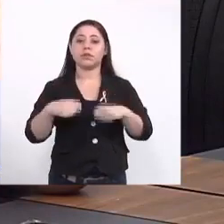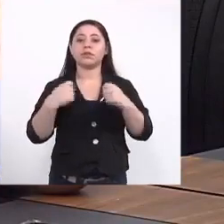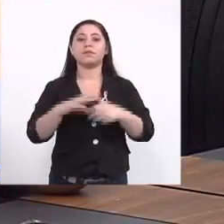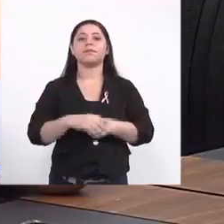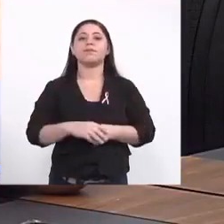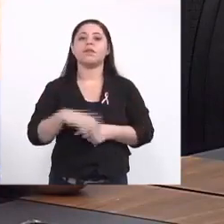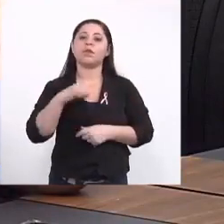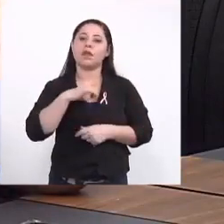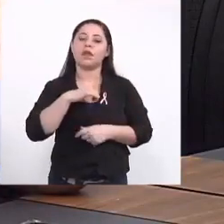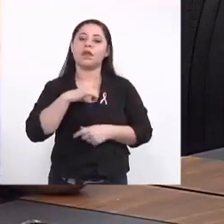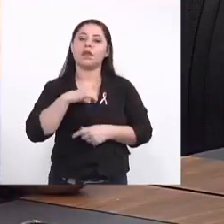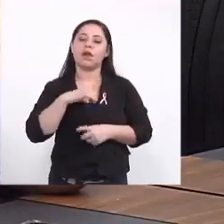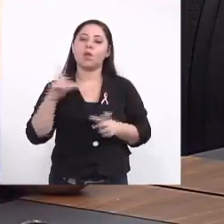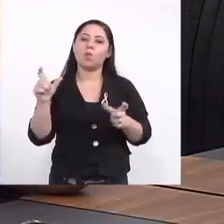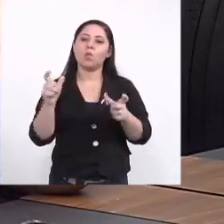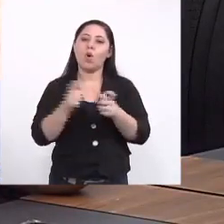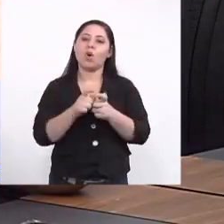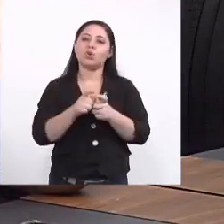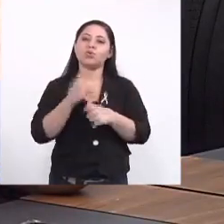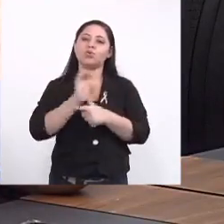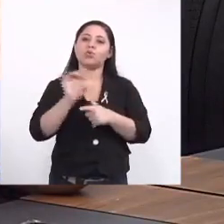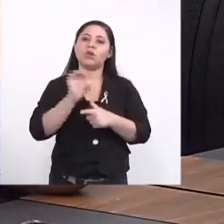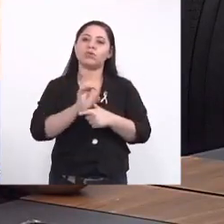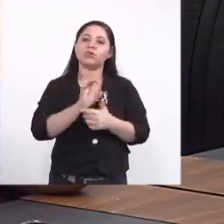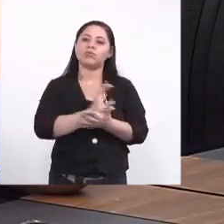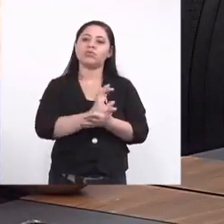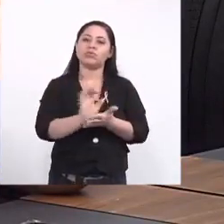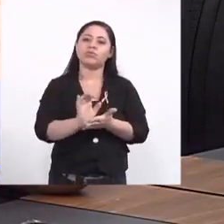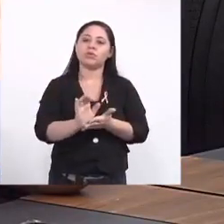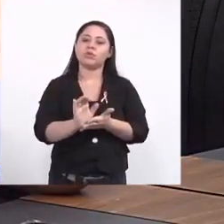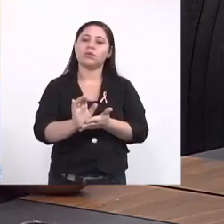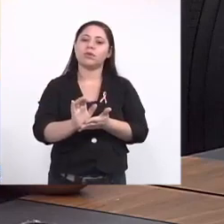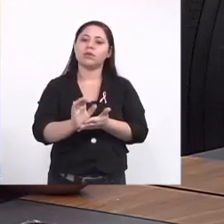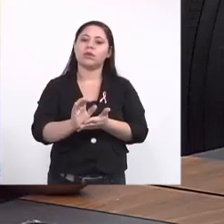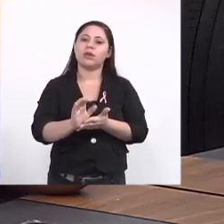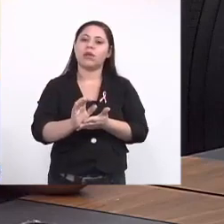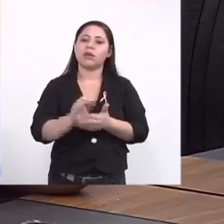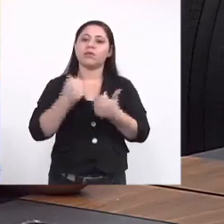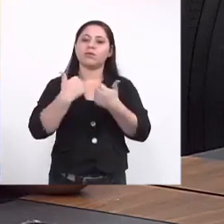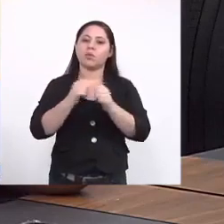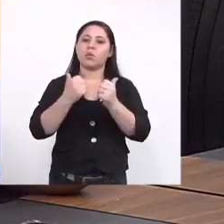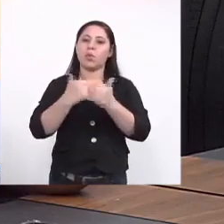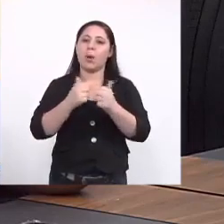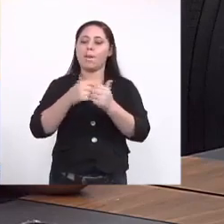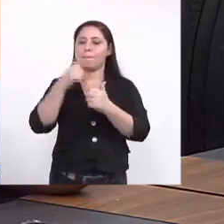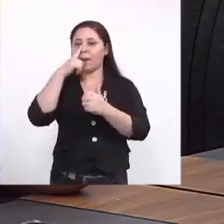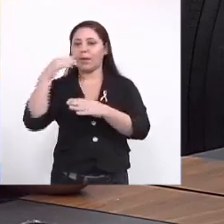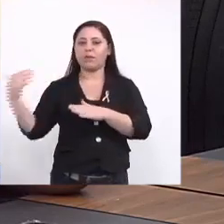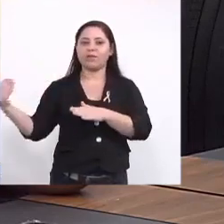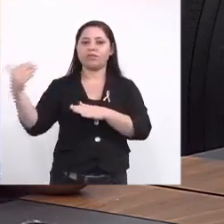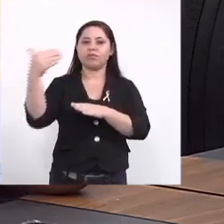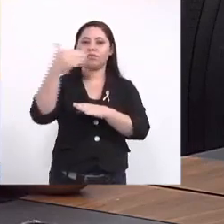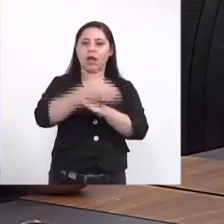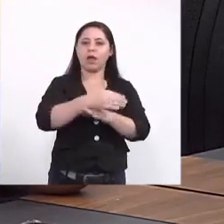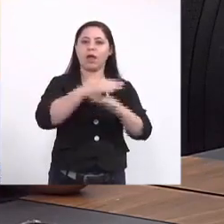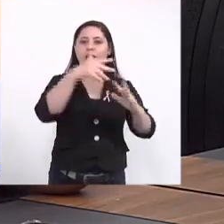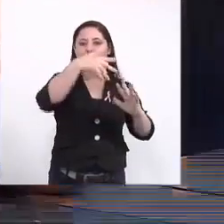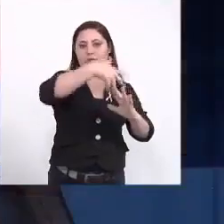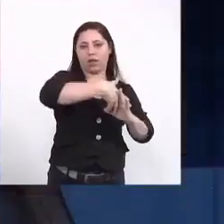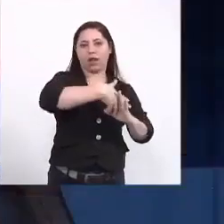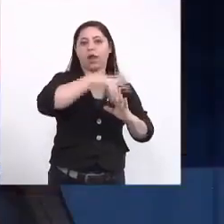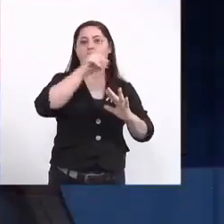teria uma parte do Estado então vocês têm dificuldade nesse financiamento do Estado naquele transporte das mães até vocês tudo seria o Estado